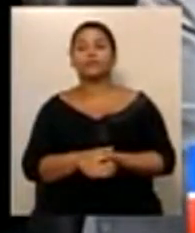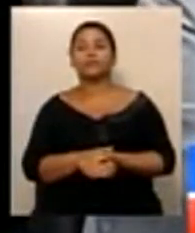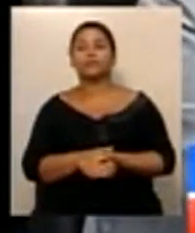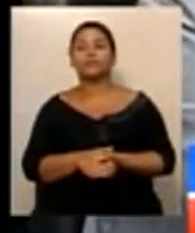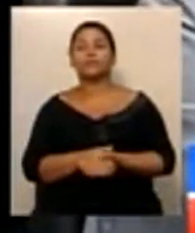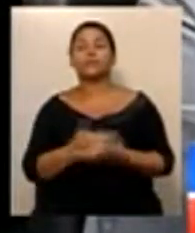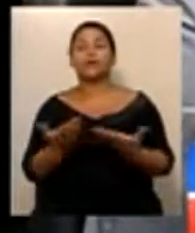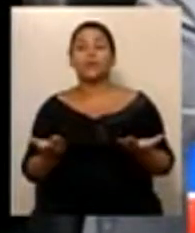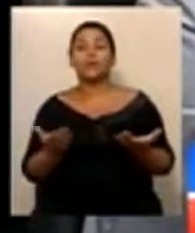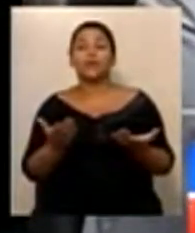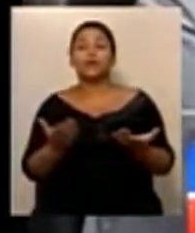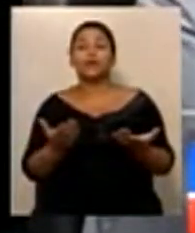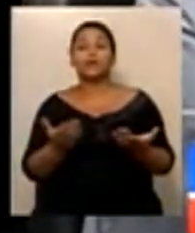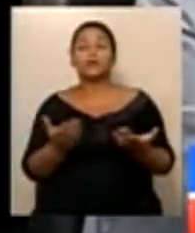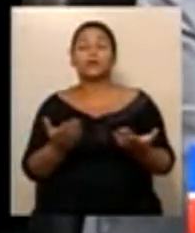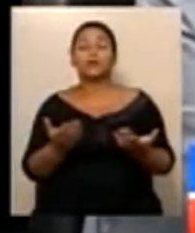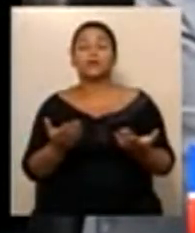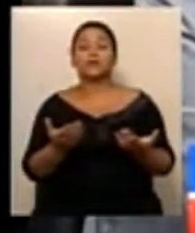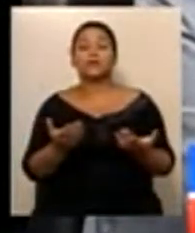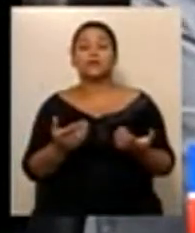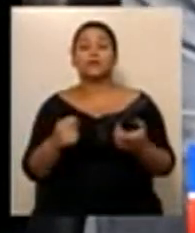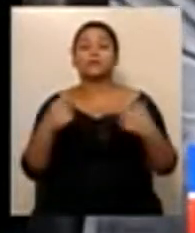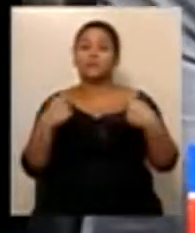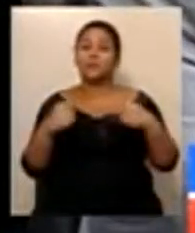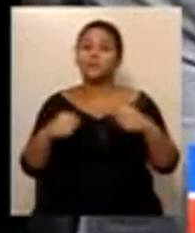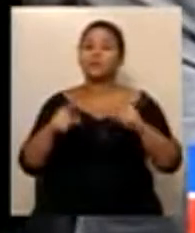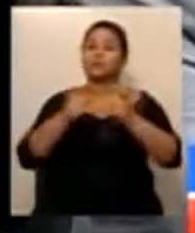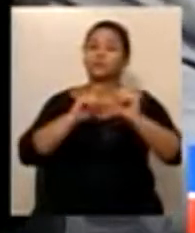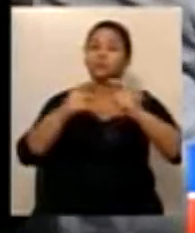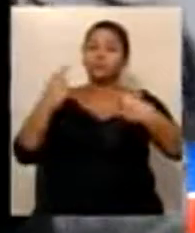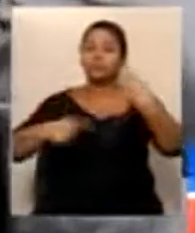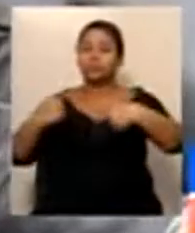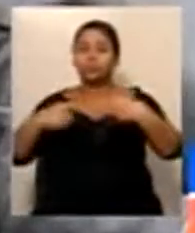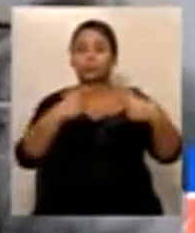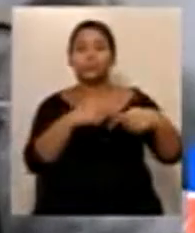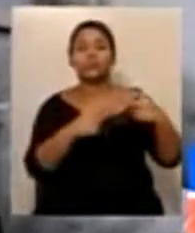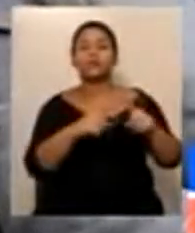ler na imprensa que o governador não quer esse reajuste.